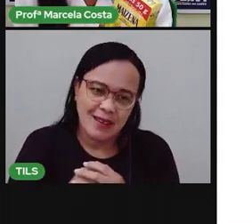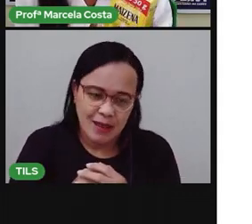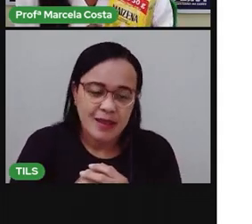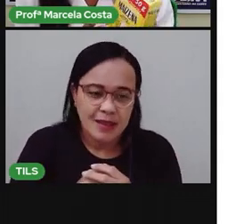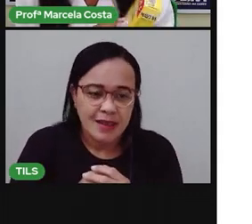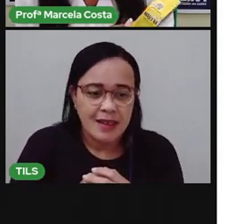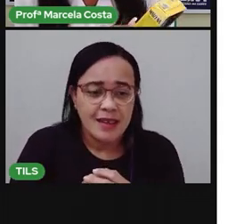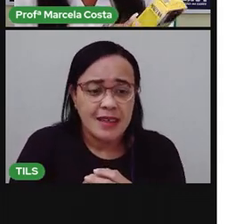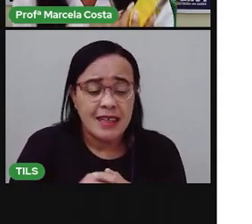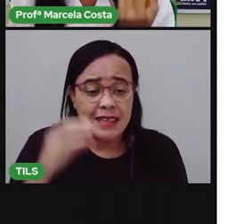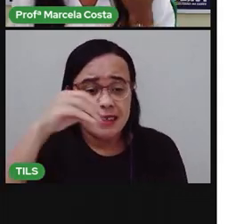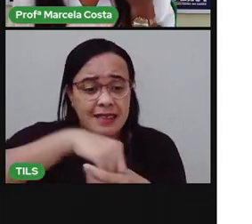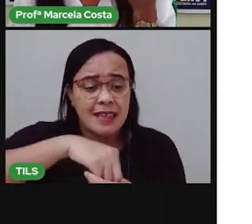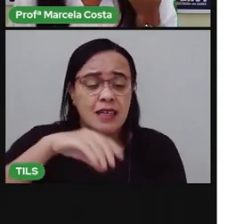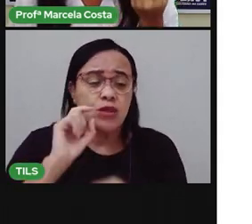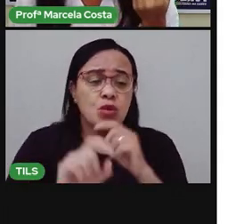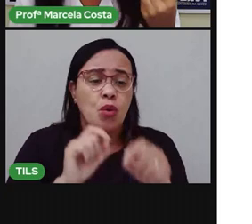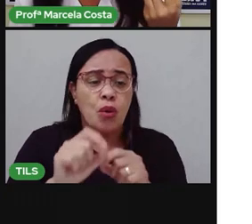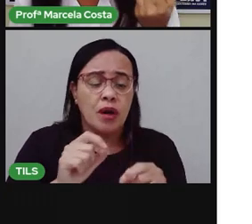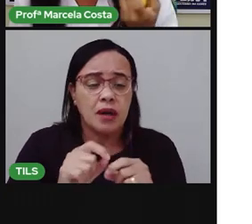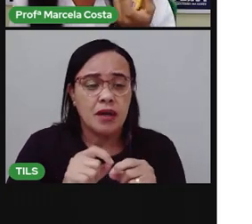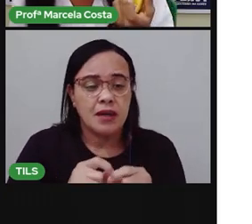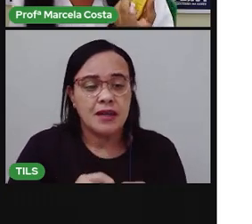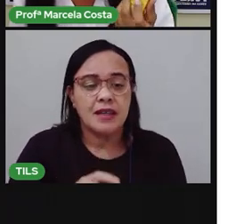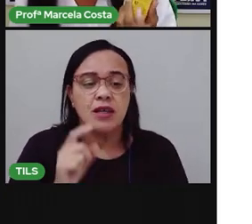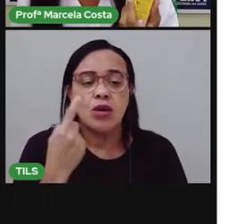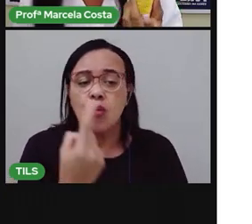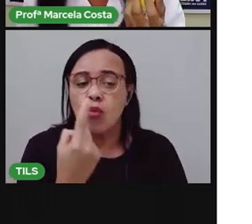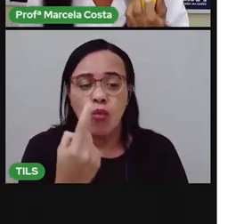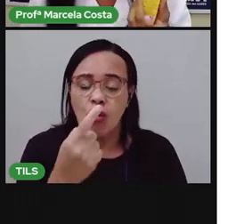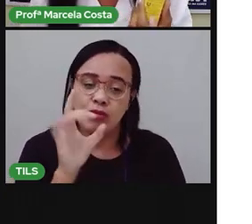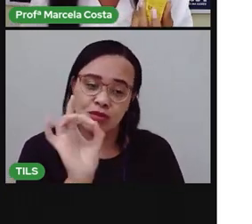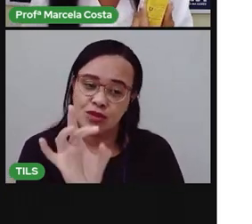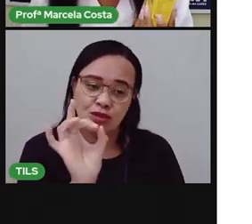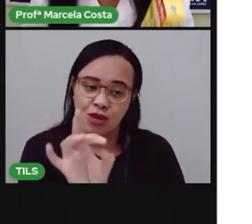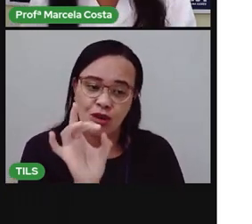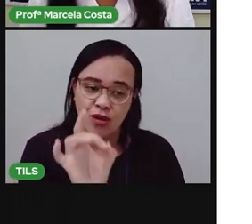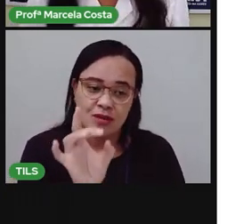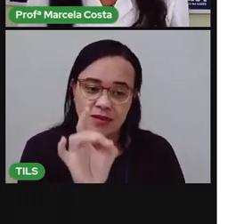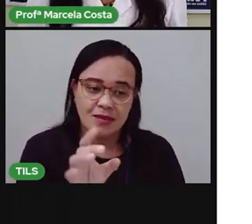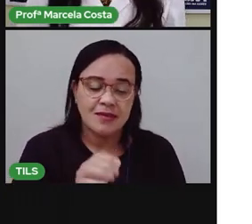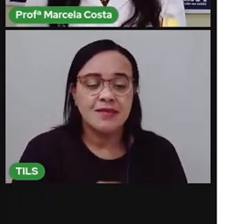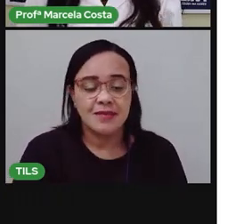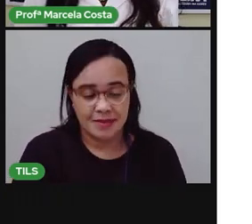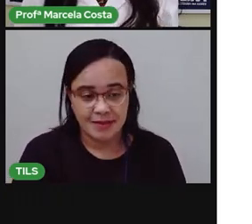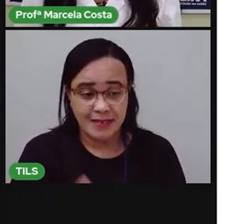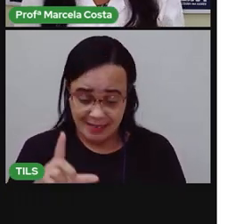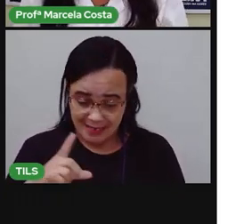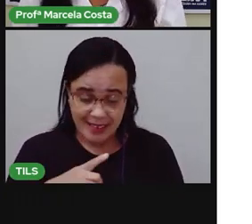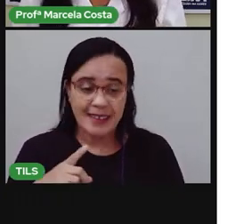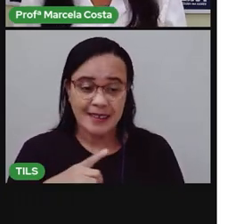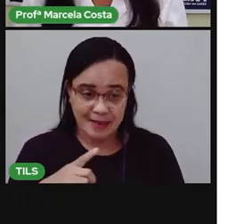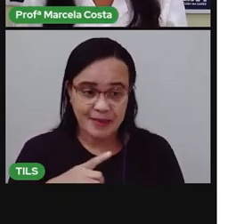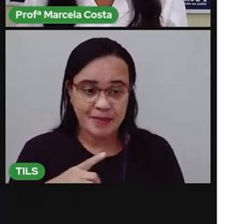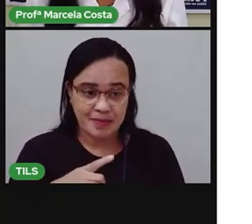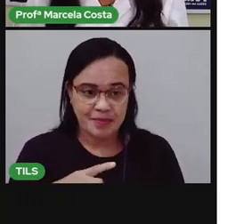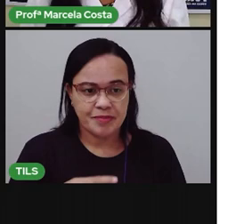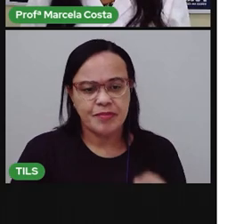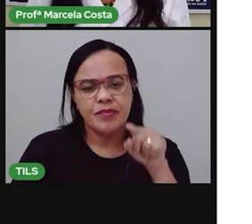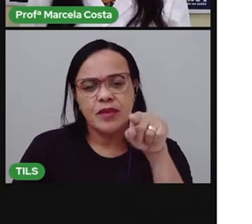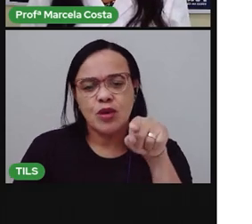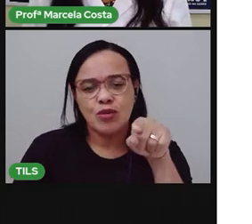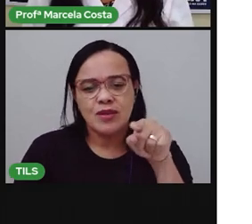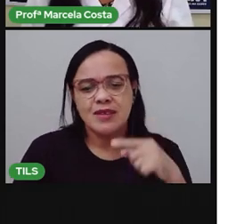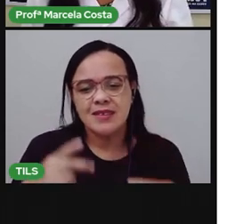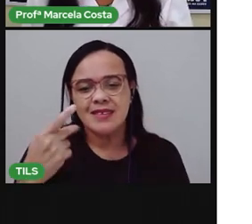O produto que eu tenho aqui é amido de milho. único ingrediente desse meu produto é amido de milho. E aí, o produto que você